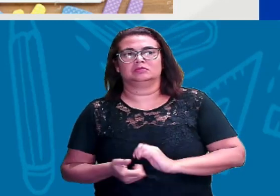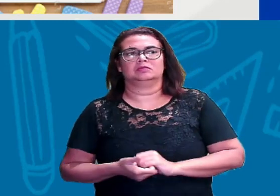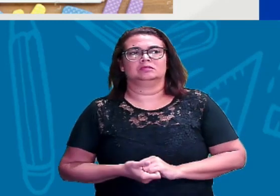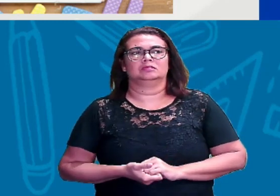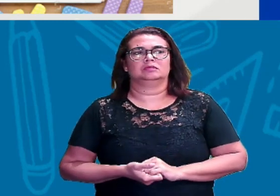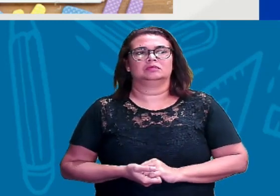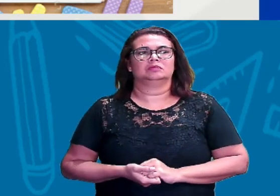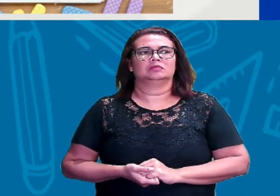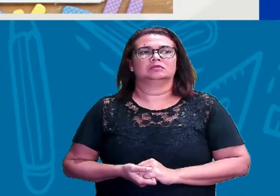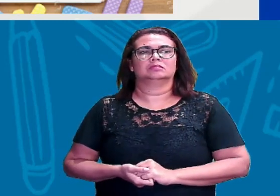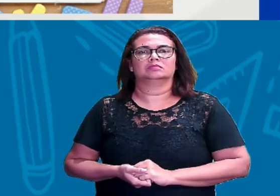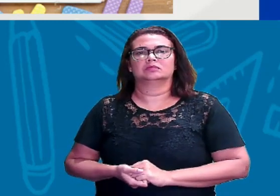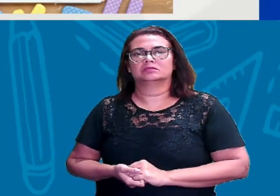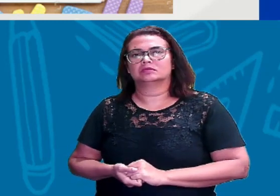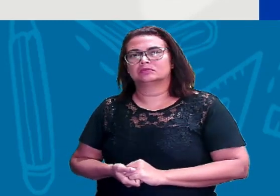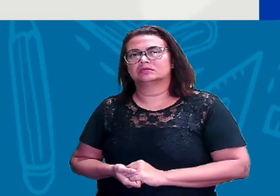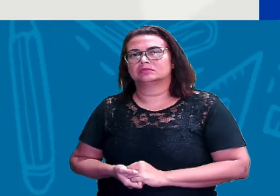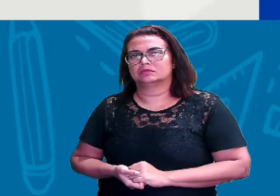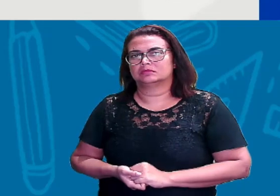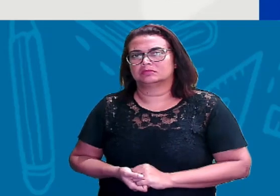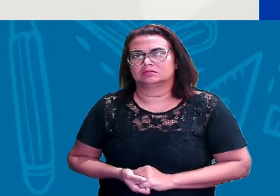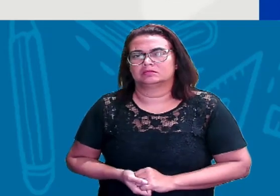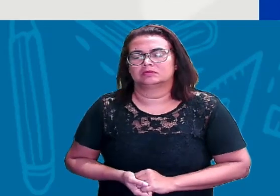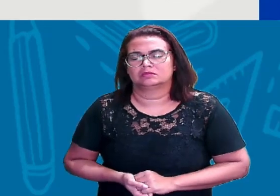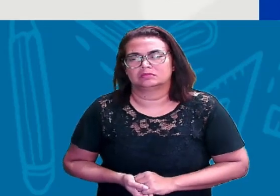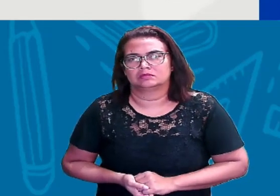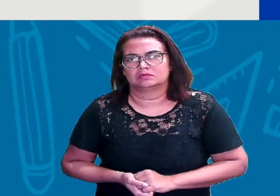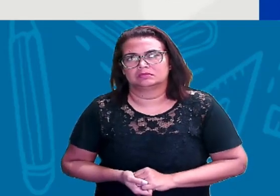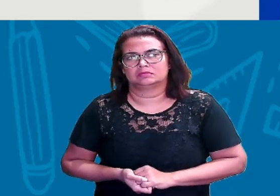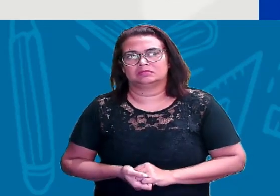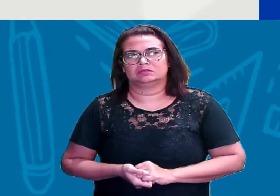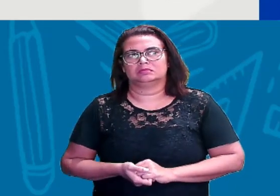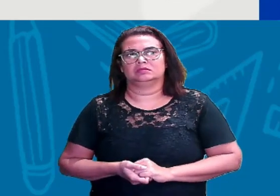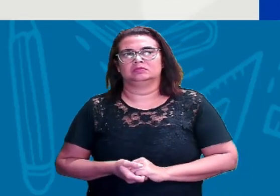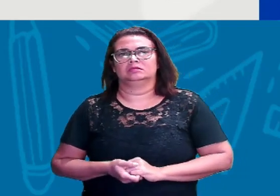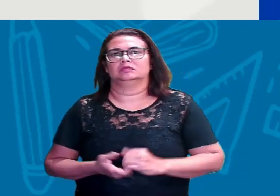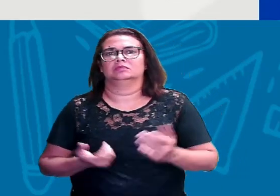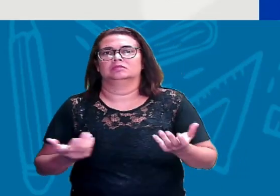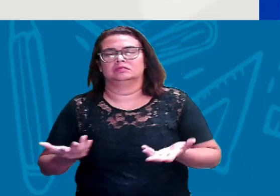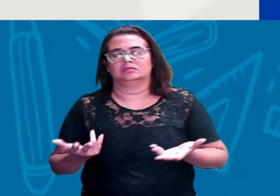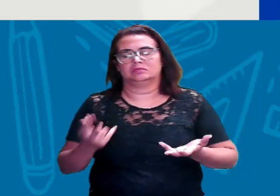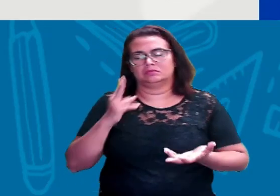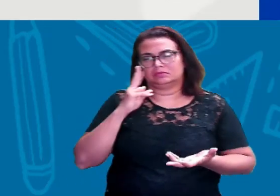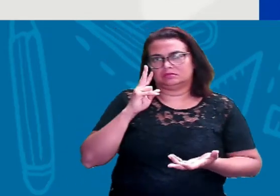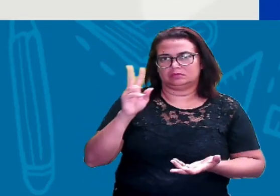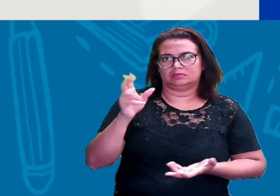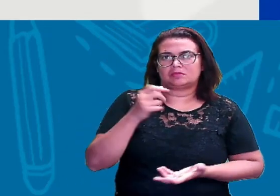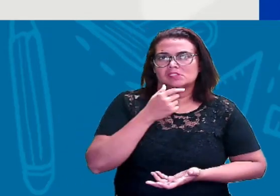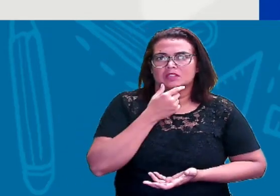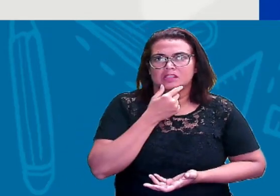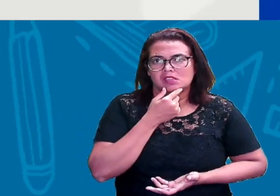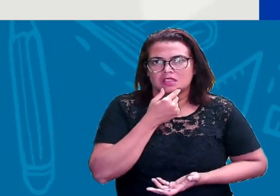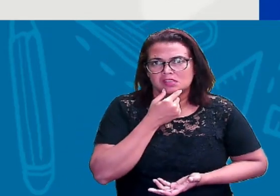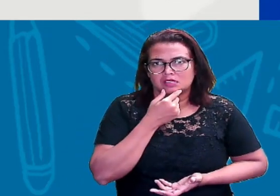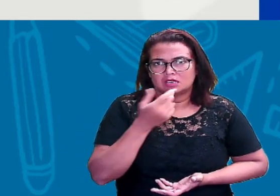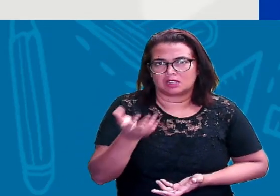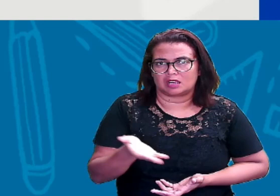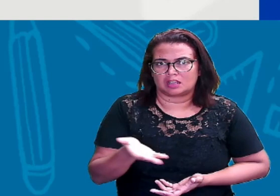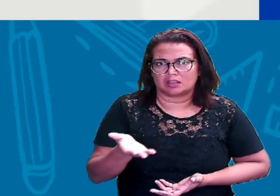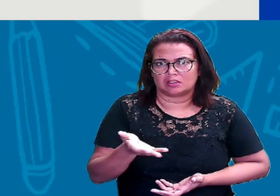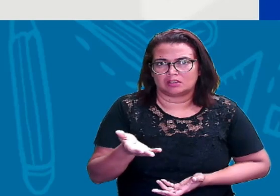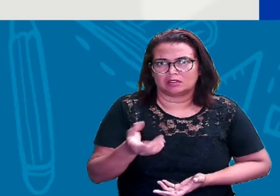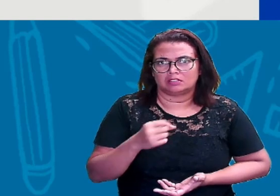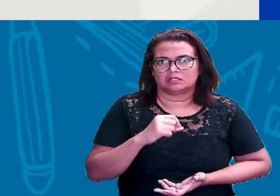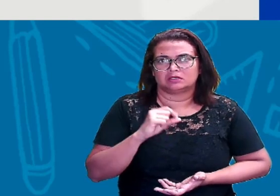Ok, gente? Bom, olhando agora o nosso alfabeto em inglês atual, nós temos as